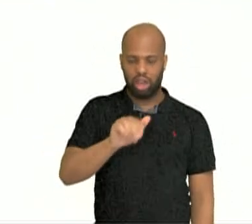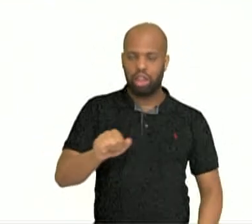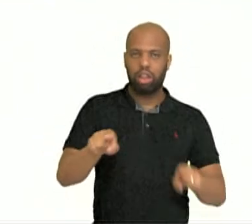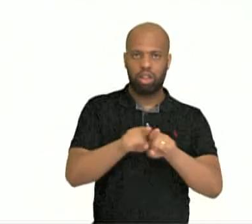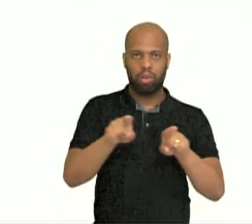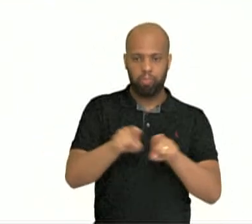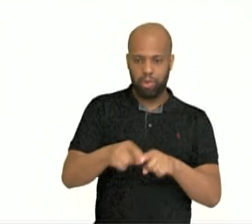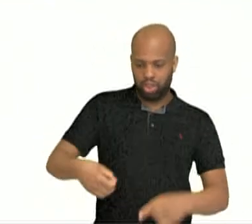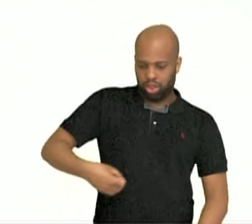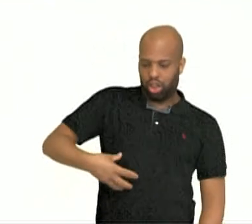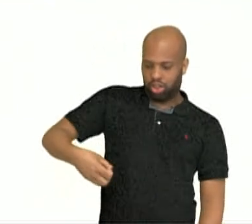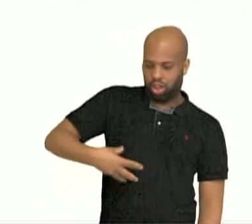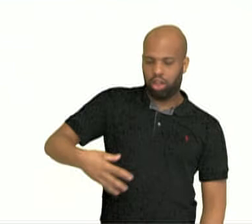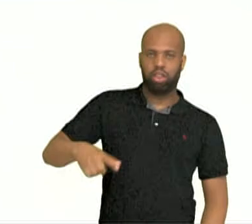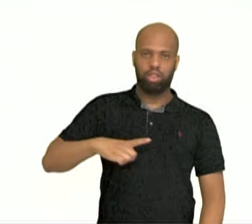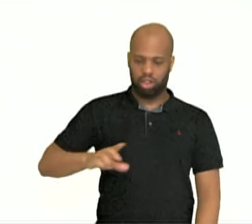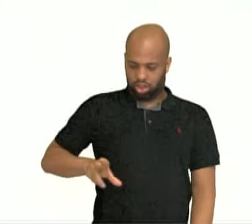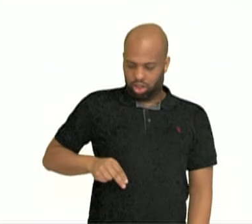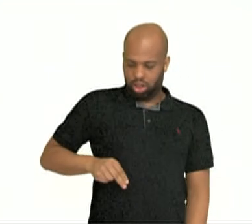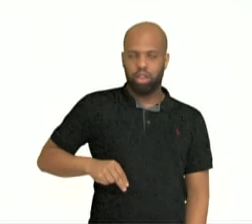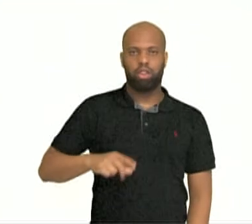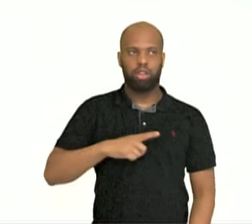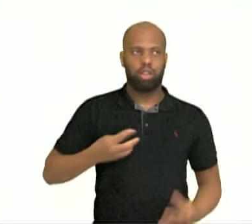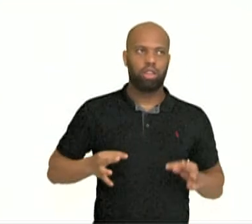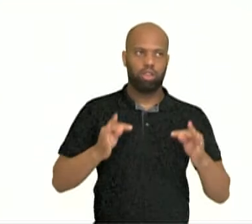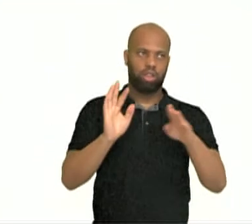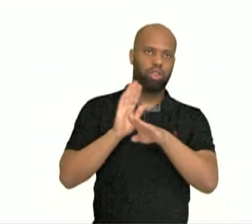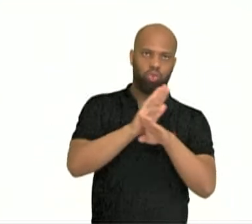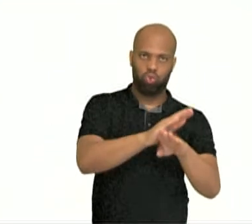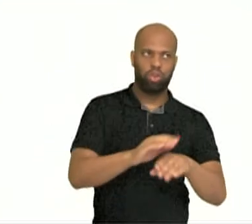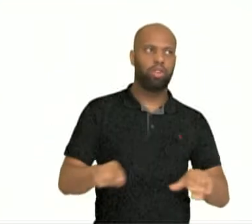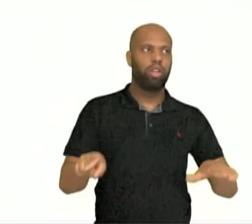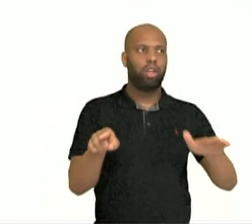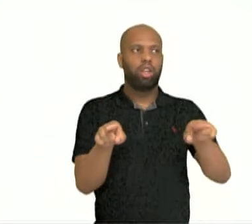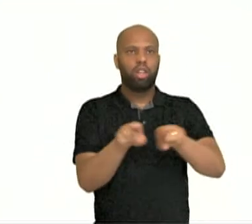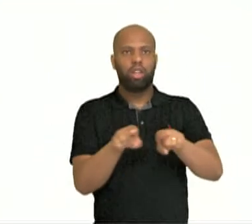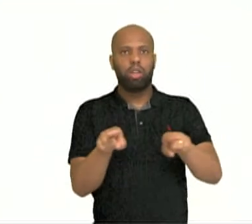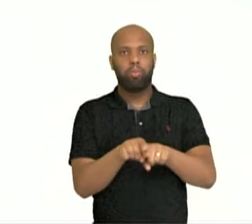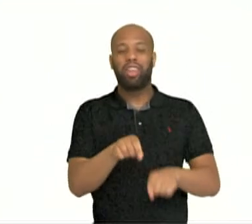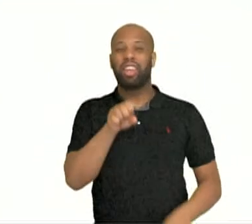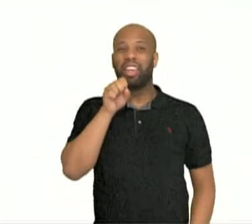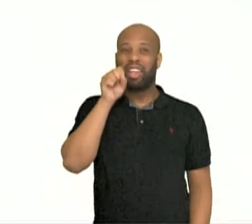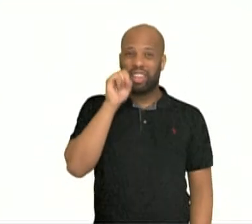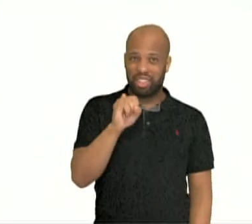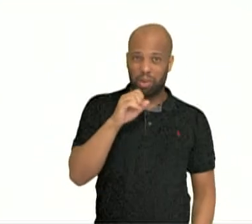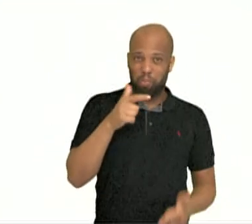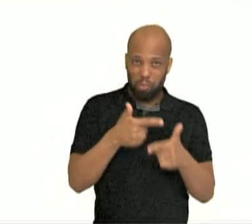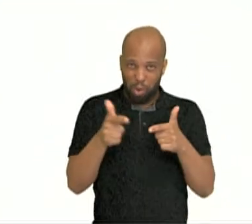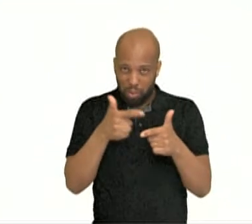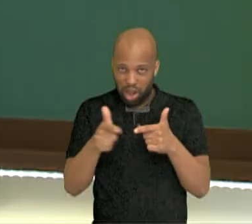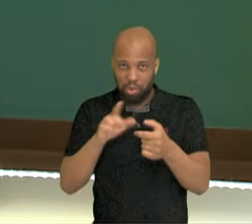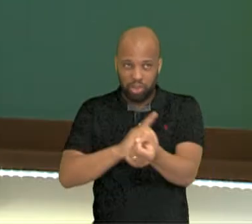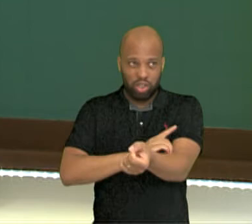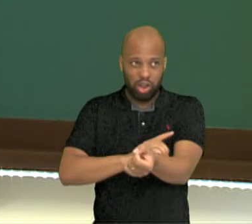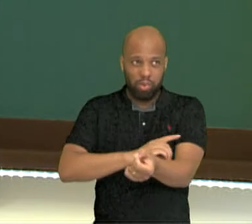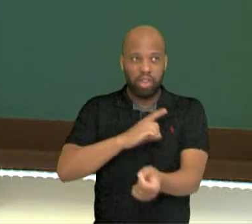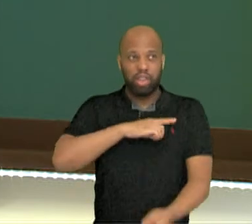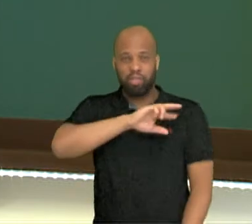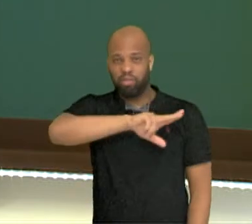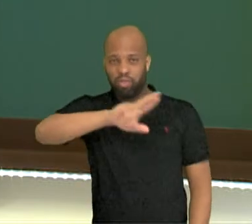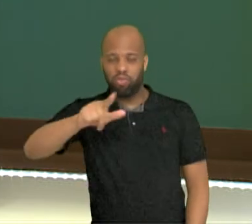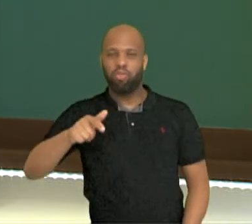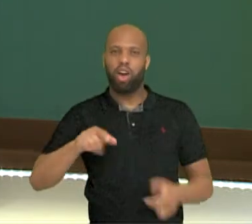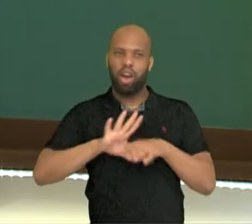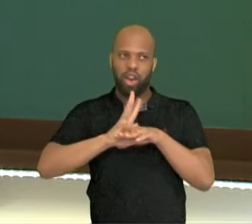muito alta. Temos tudo isso, a tecnologia está nos ajudando. A falta, o problema do diabetes pode causar várias